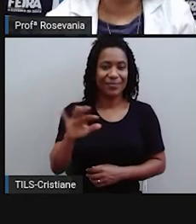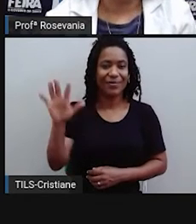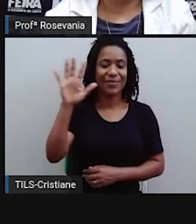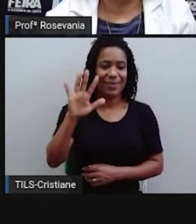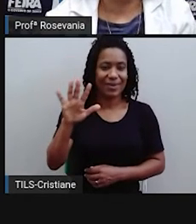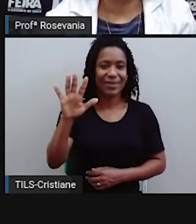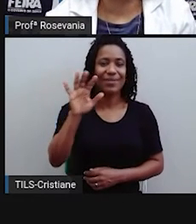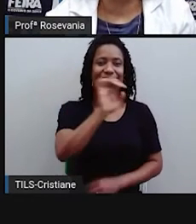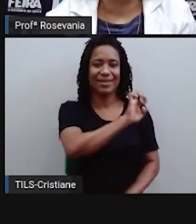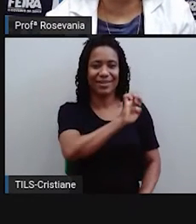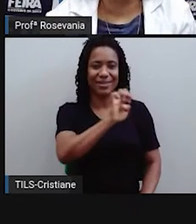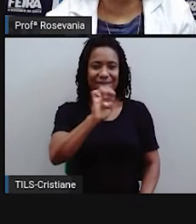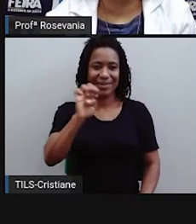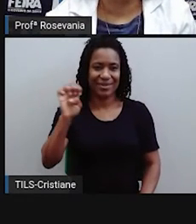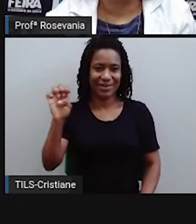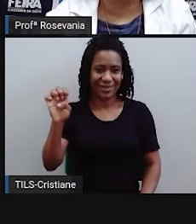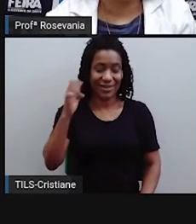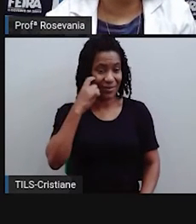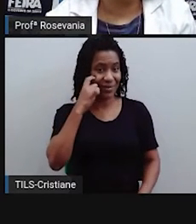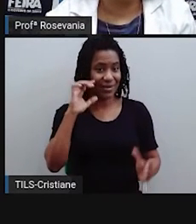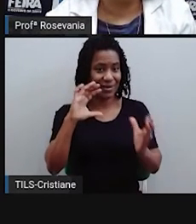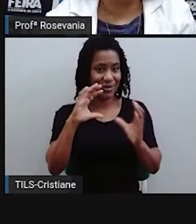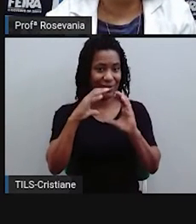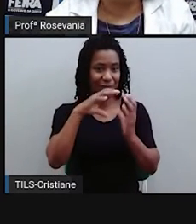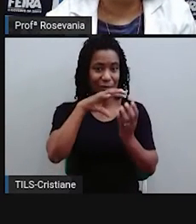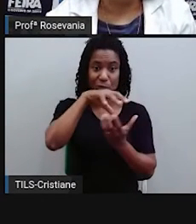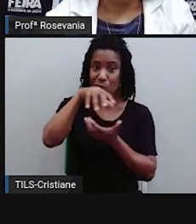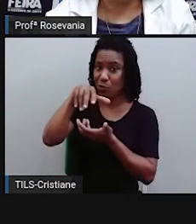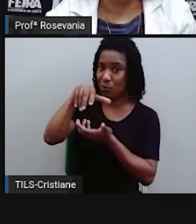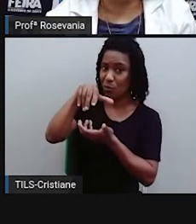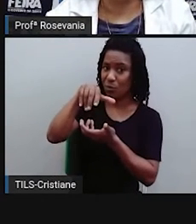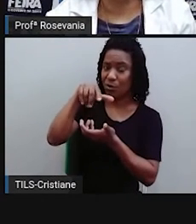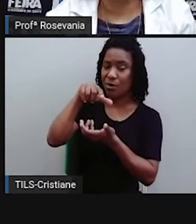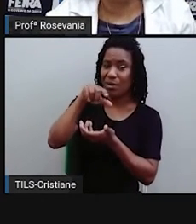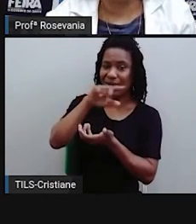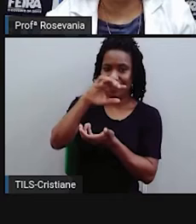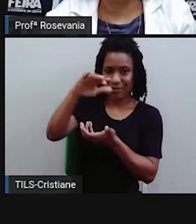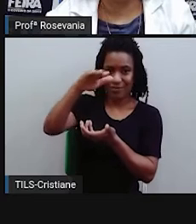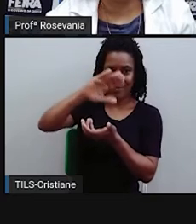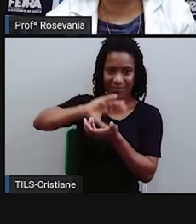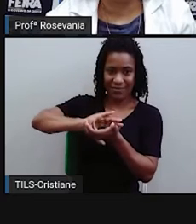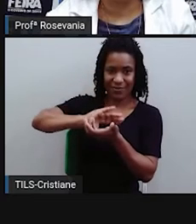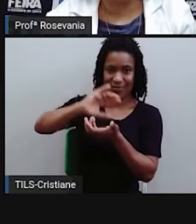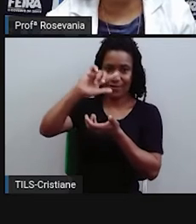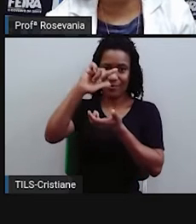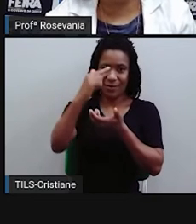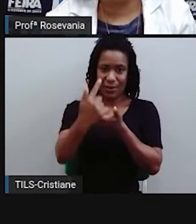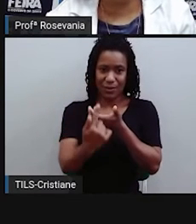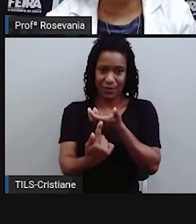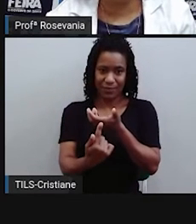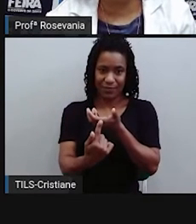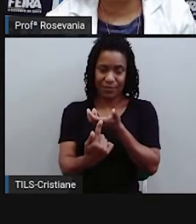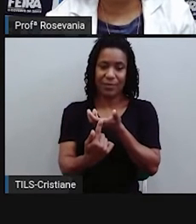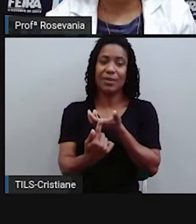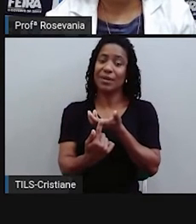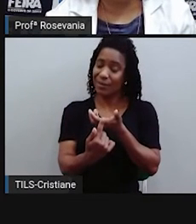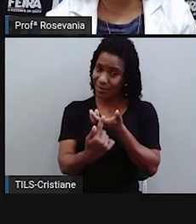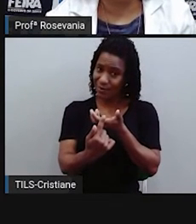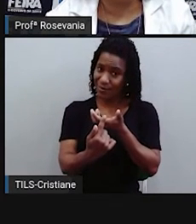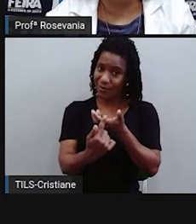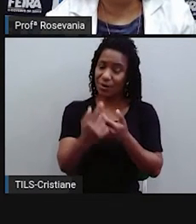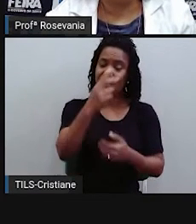Granuíte, que é o de 180 graus, então, aqui é zero e o daqui é 180, por isso que a pró falou que só vai do norte